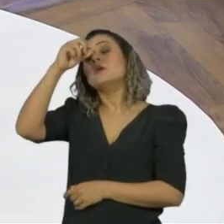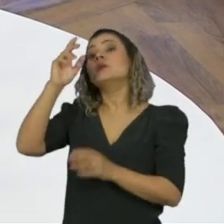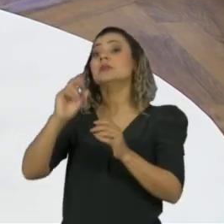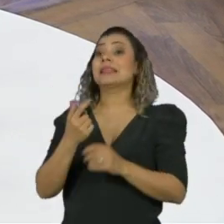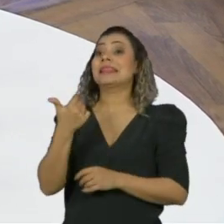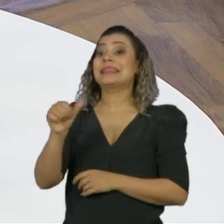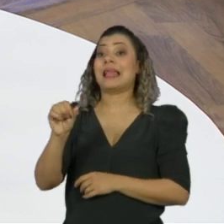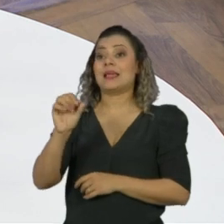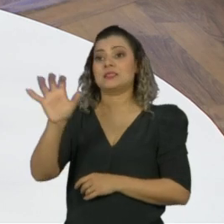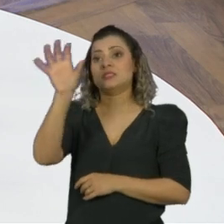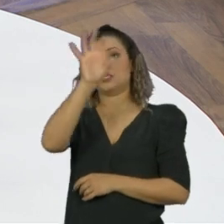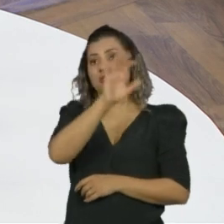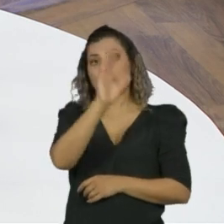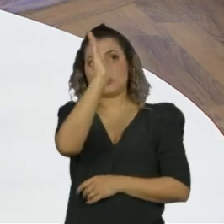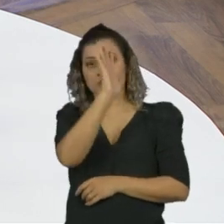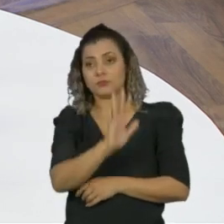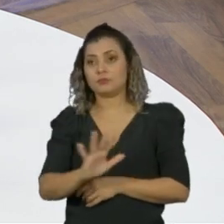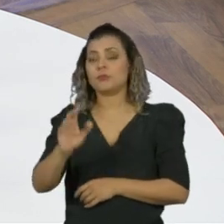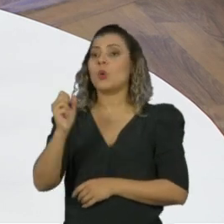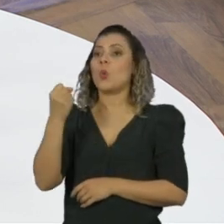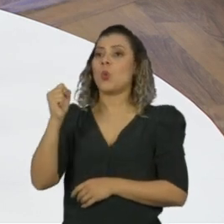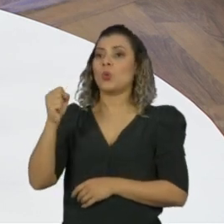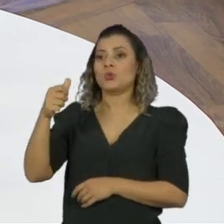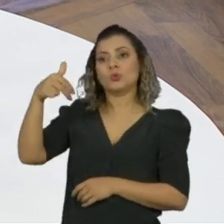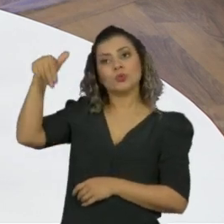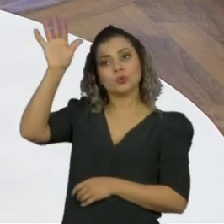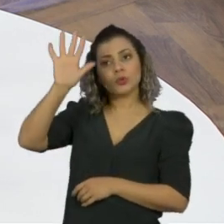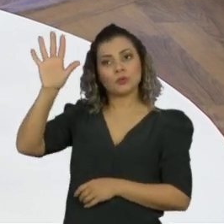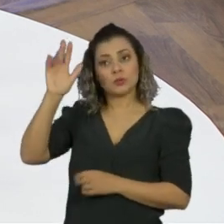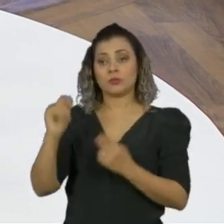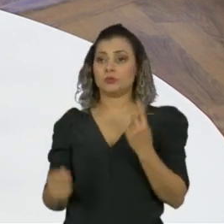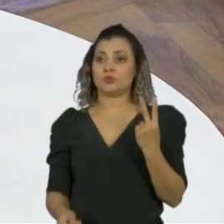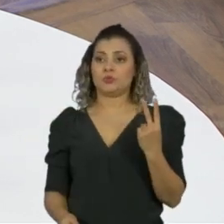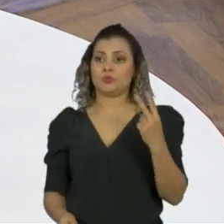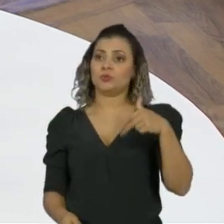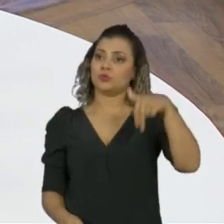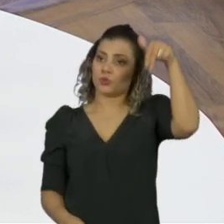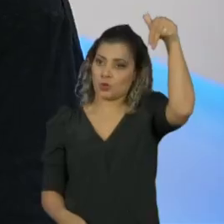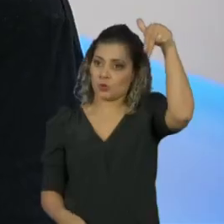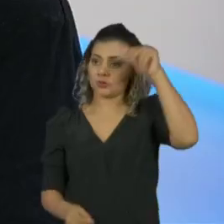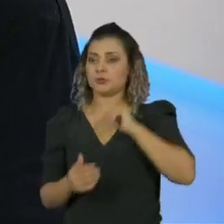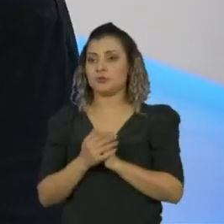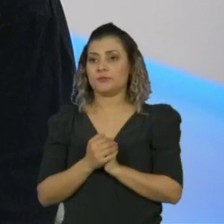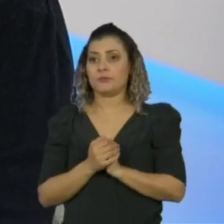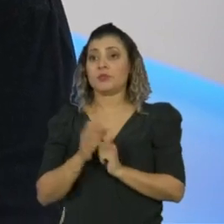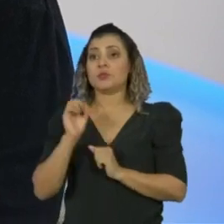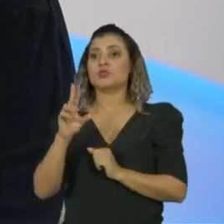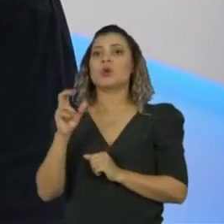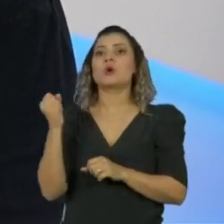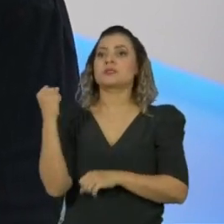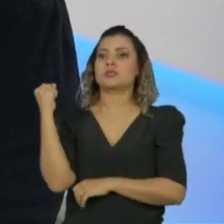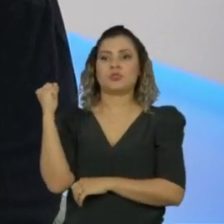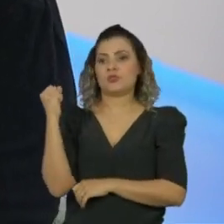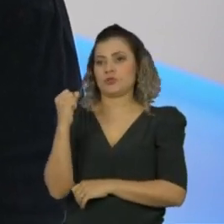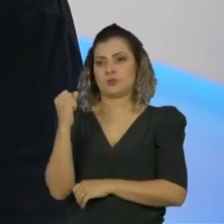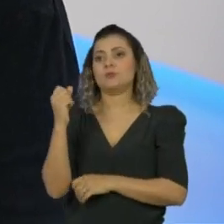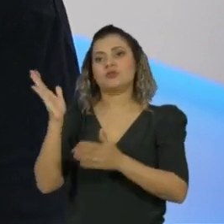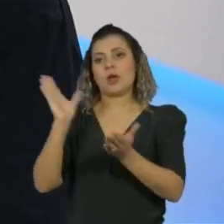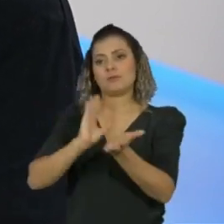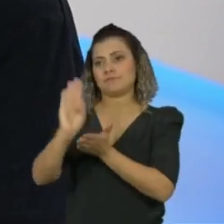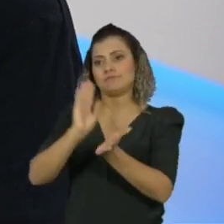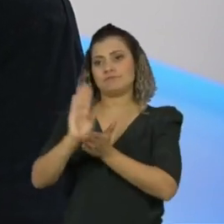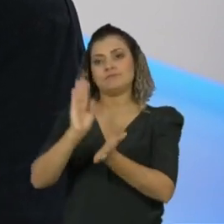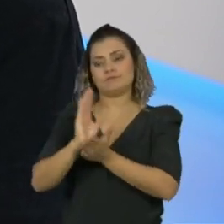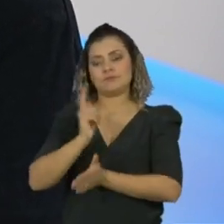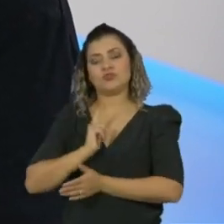estados da federação. Oito do Nordeste e dois do Norte. Só ficou de fora Sergipe, que já tinha um investimento